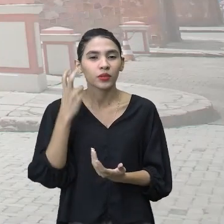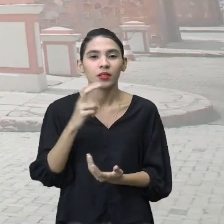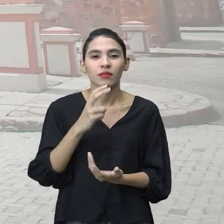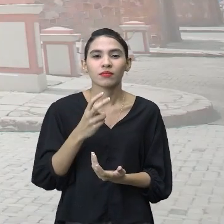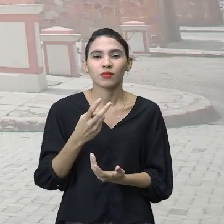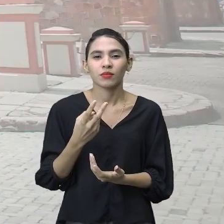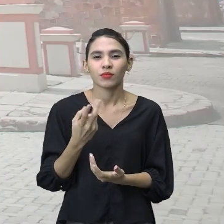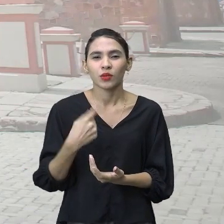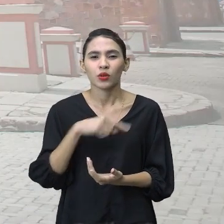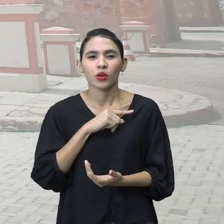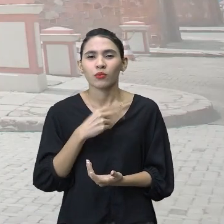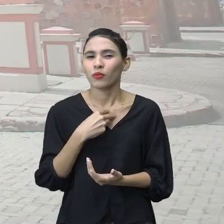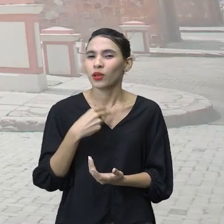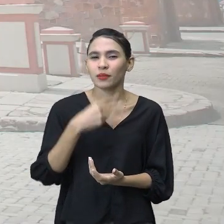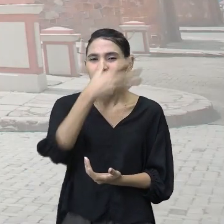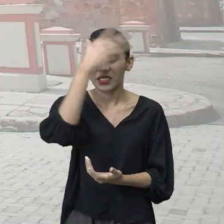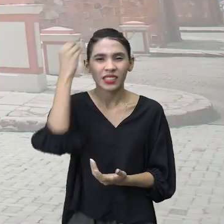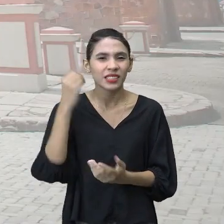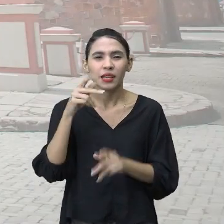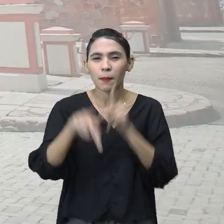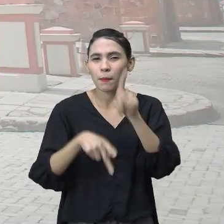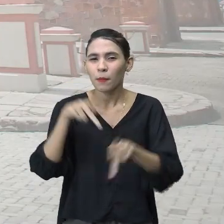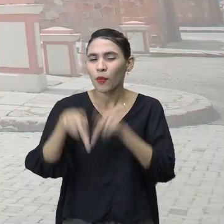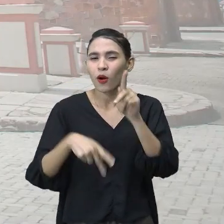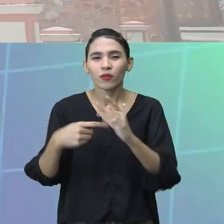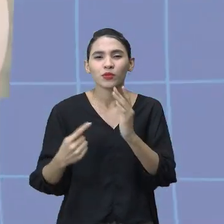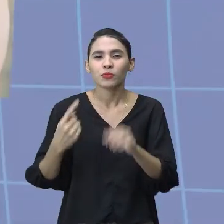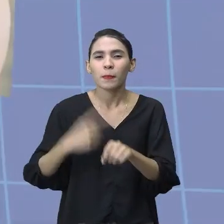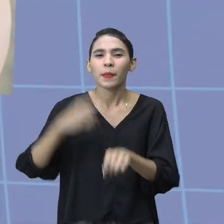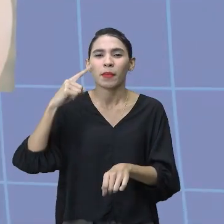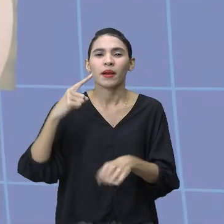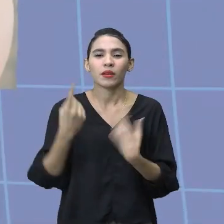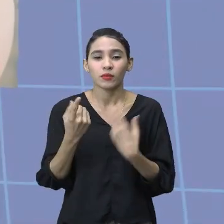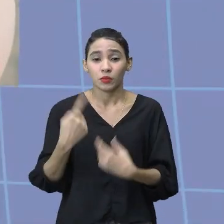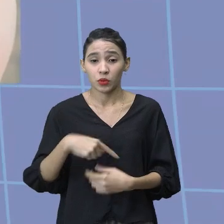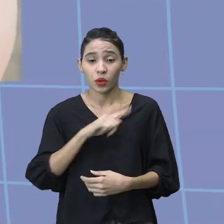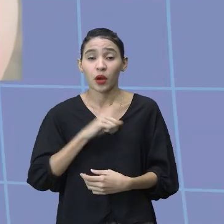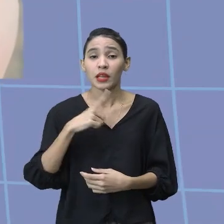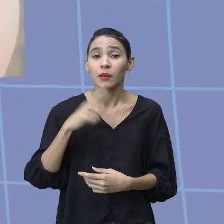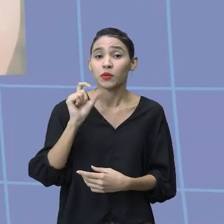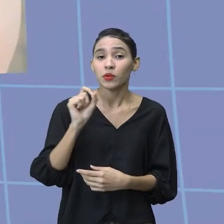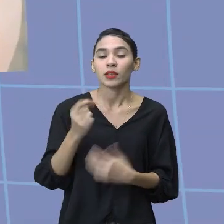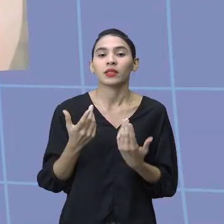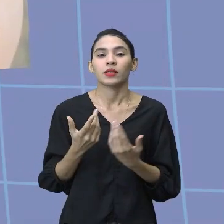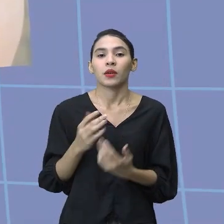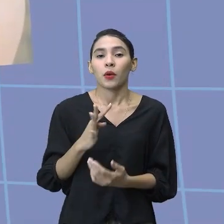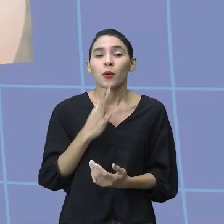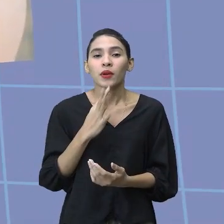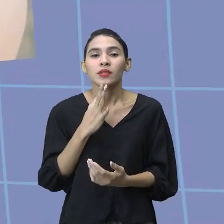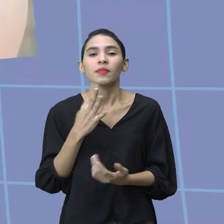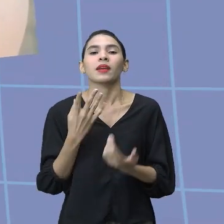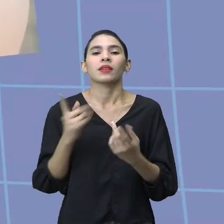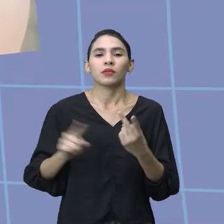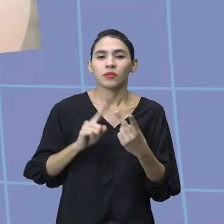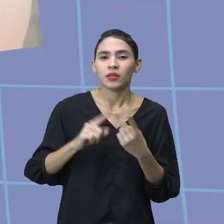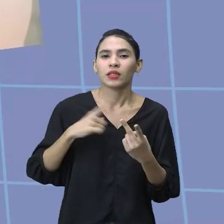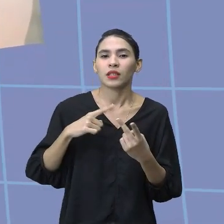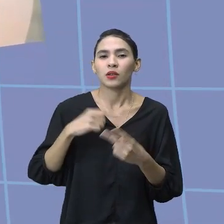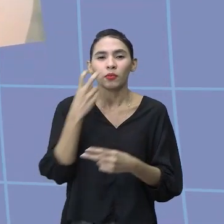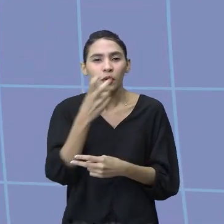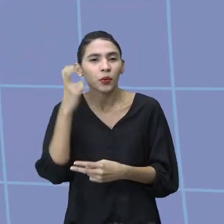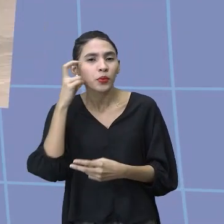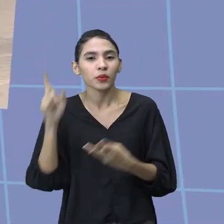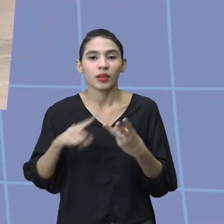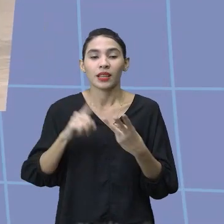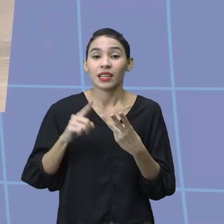esquecer dos povos originários. Esses povos originários, nós tínhamos o quê? Já tínhamos conhecimento, já tínhamos uma cultura, já